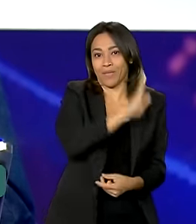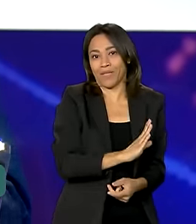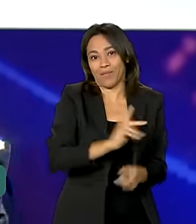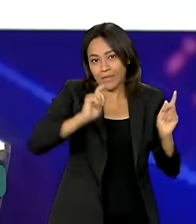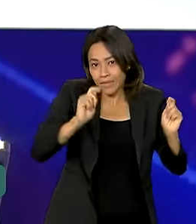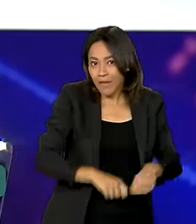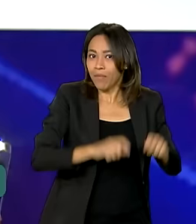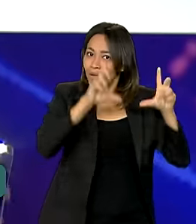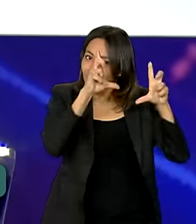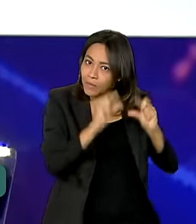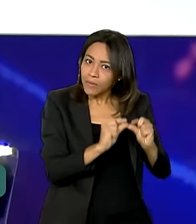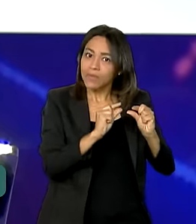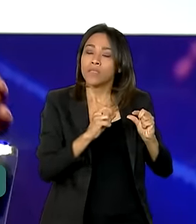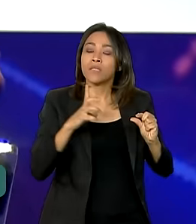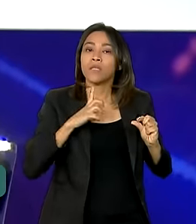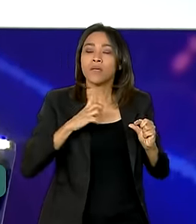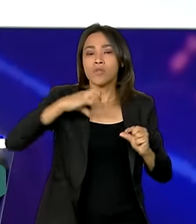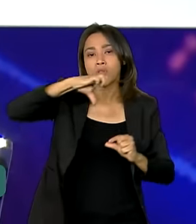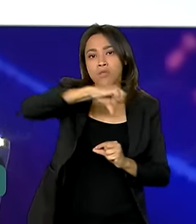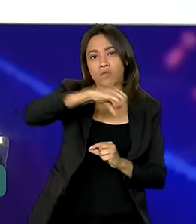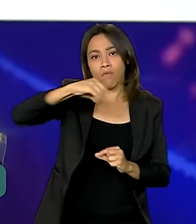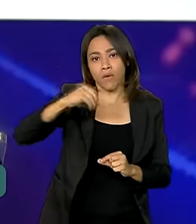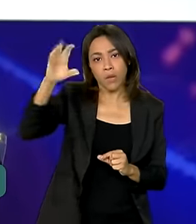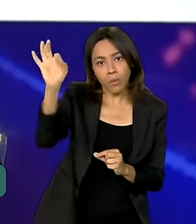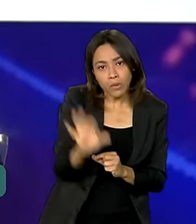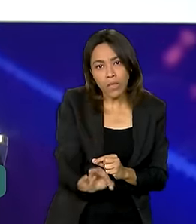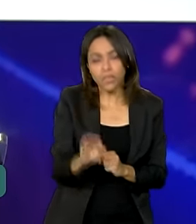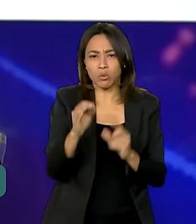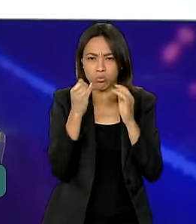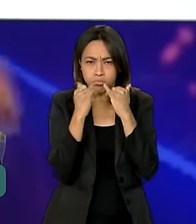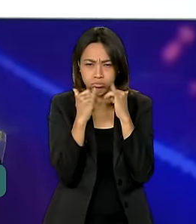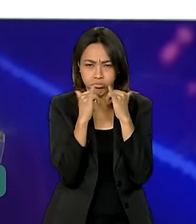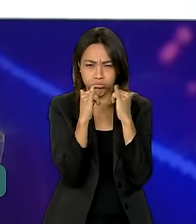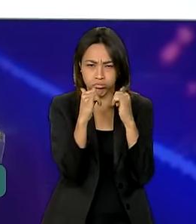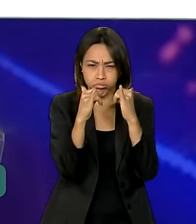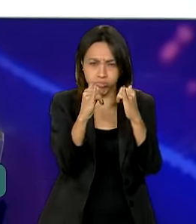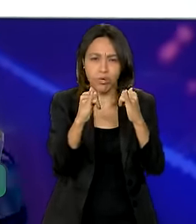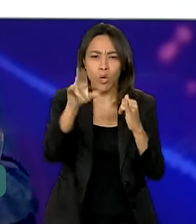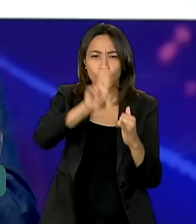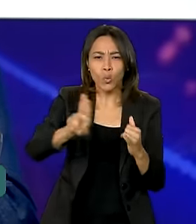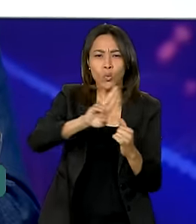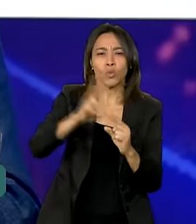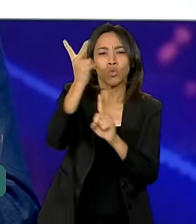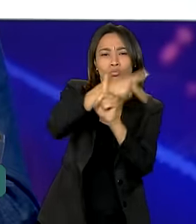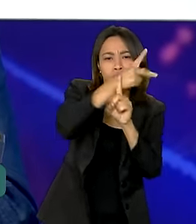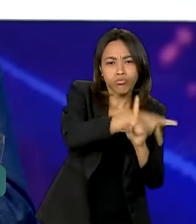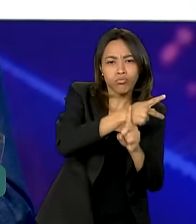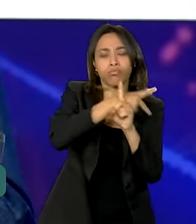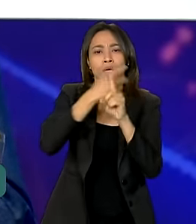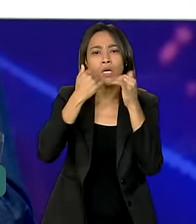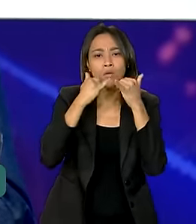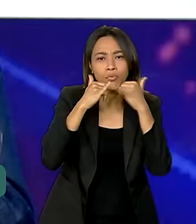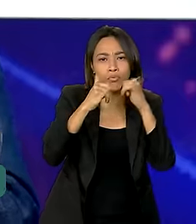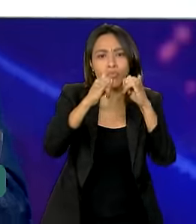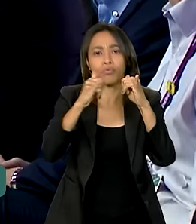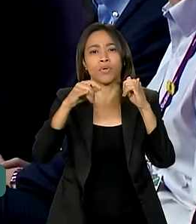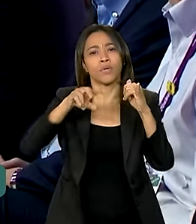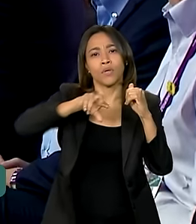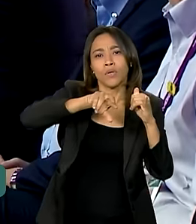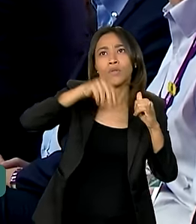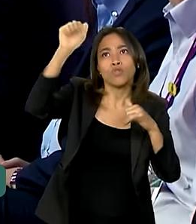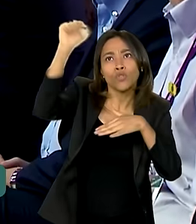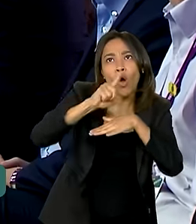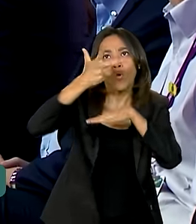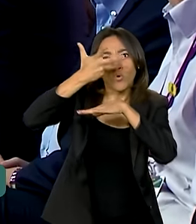Nós temos 90% da nossa energia elétrica limpa e renovável. Nós temos